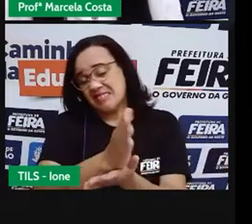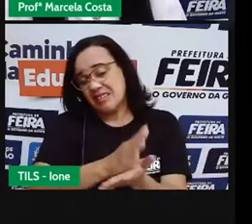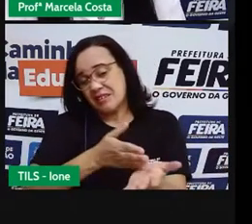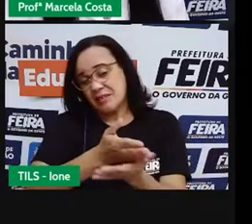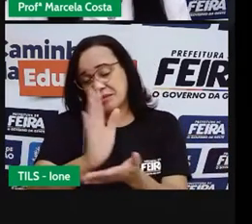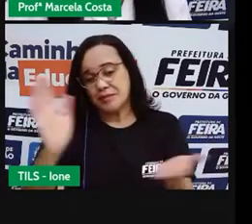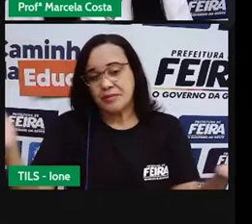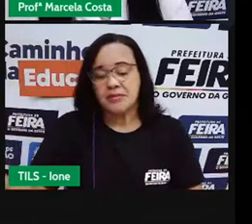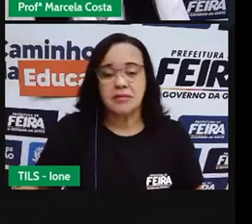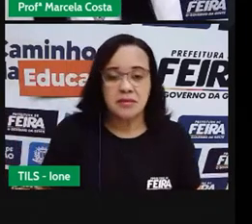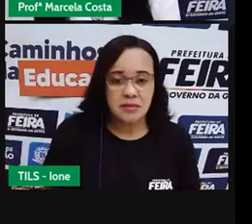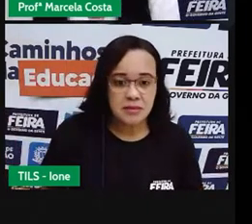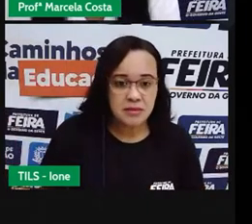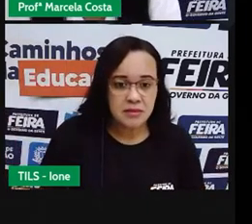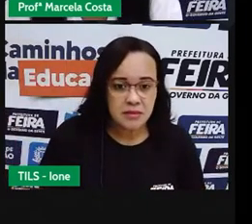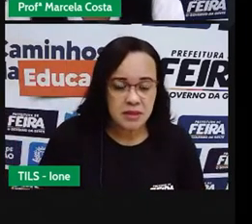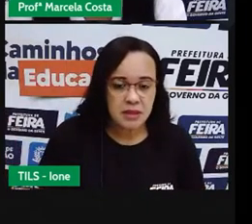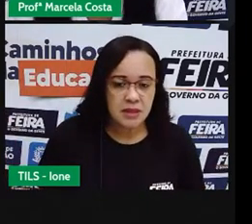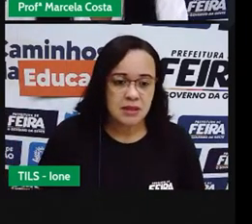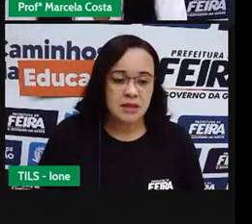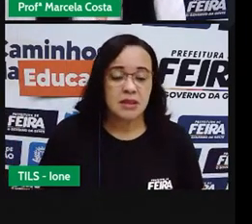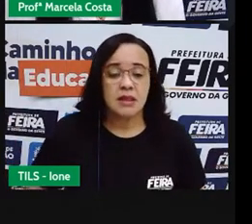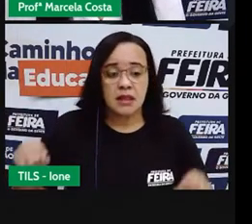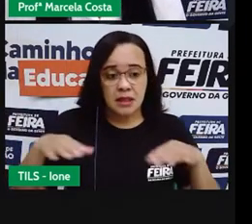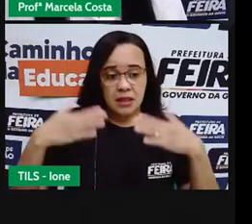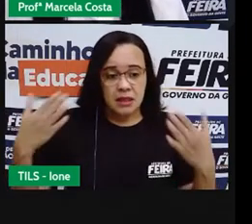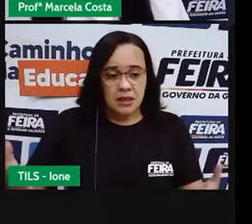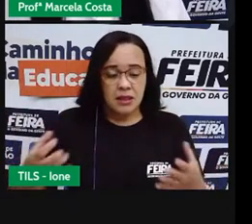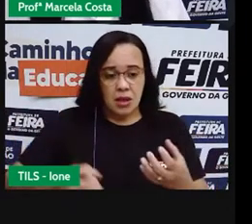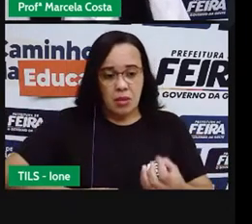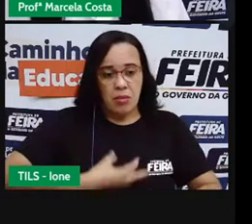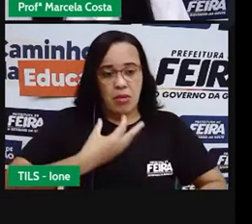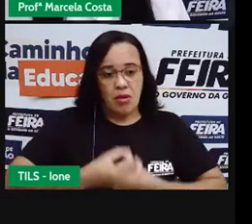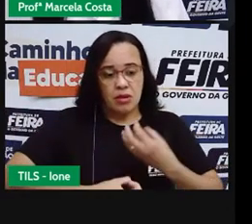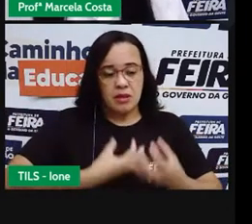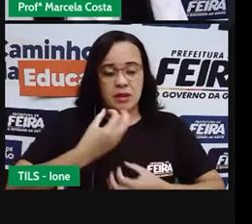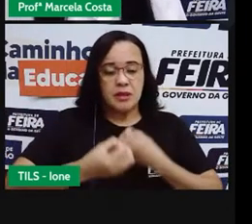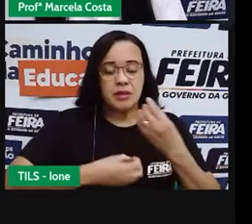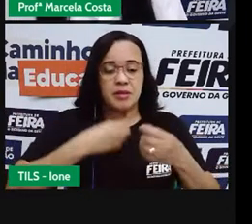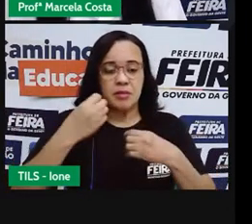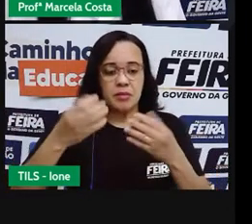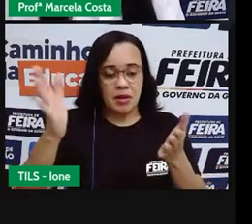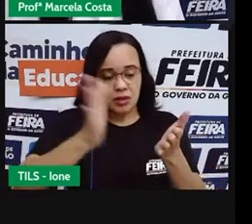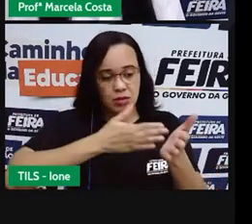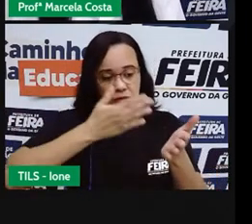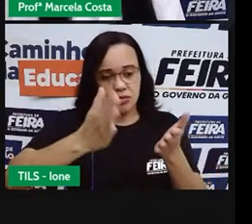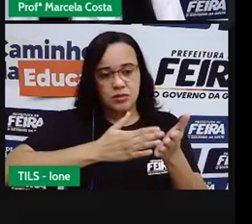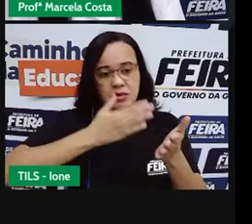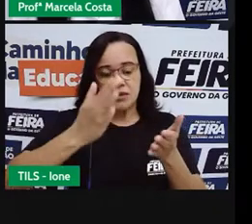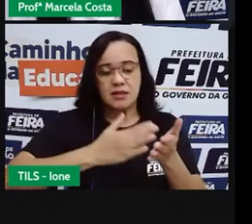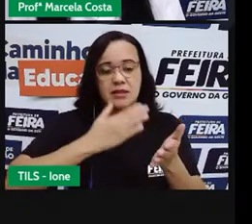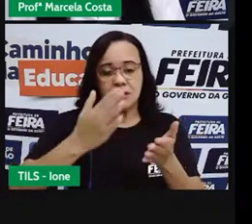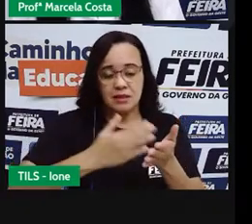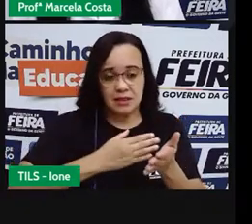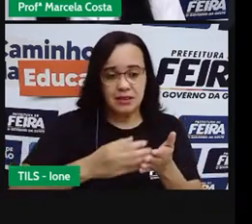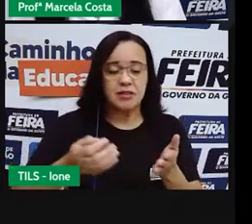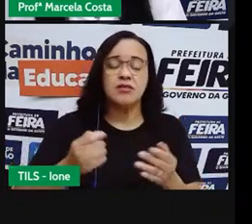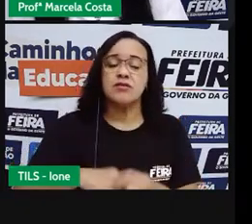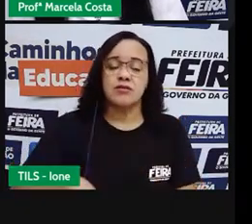Então, esse foi o poema aí Escrito no livro Diversidade De Tatiana Bailey